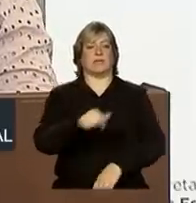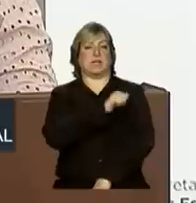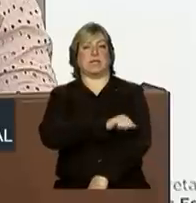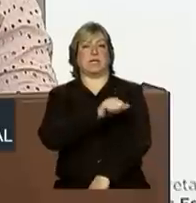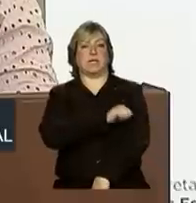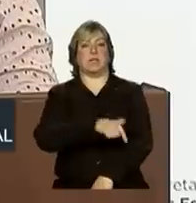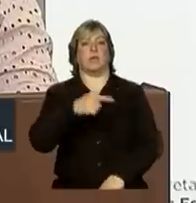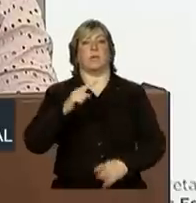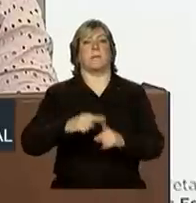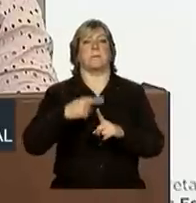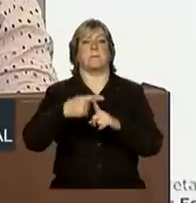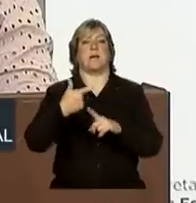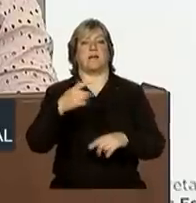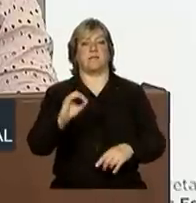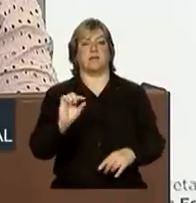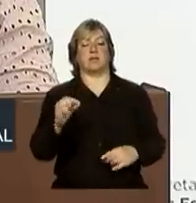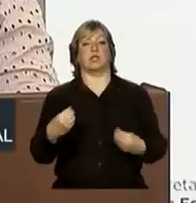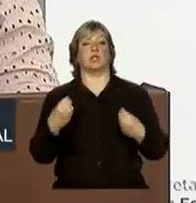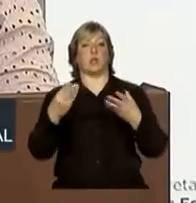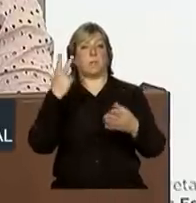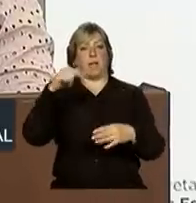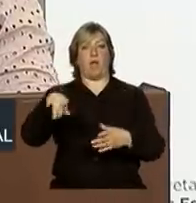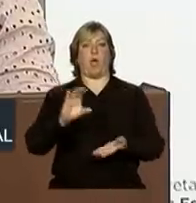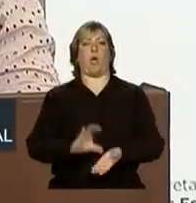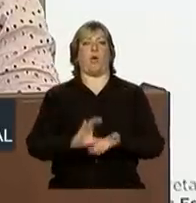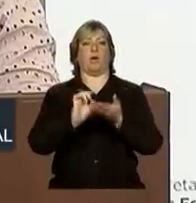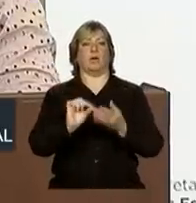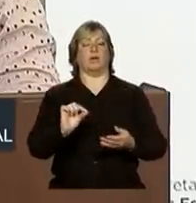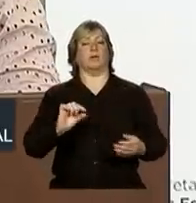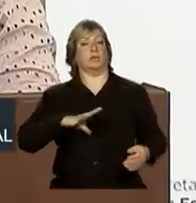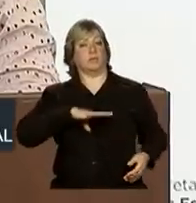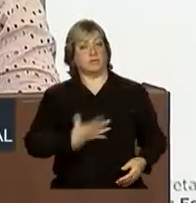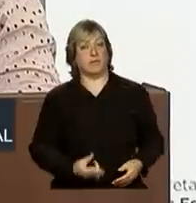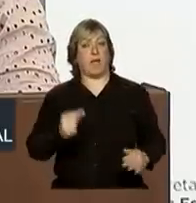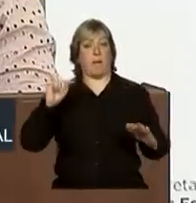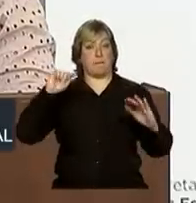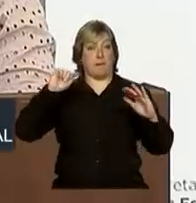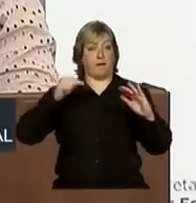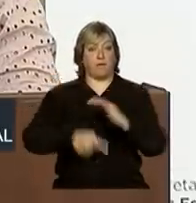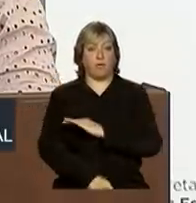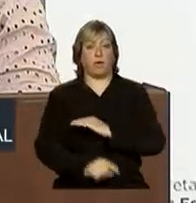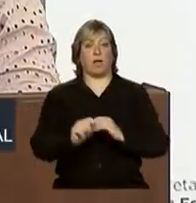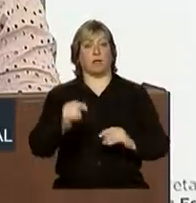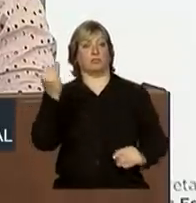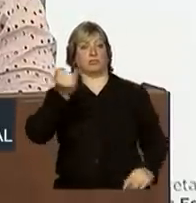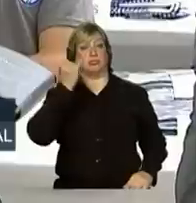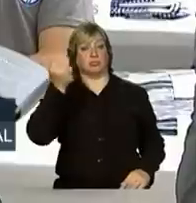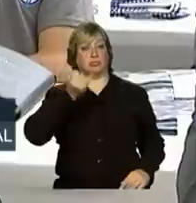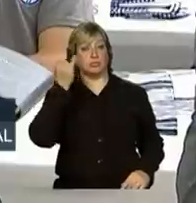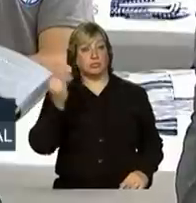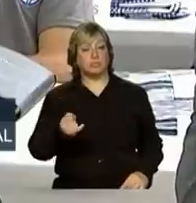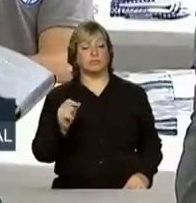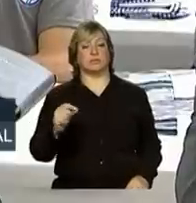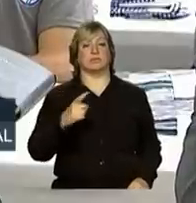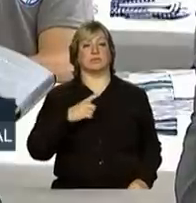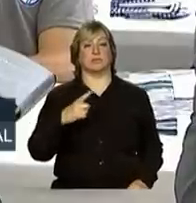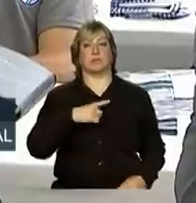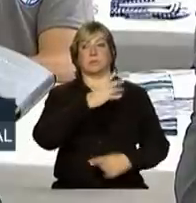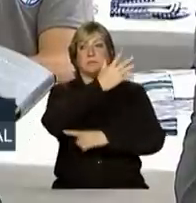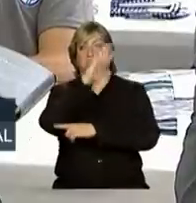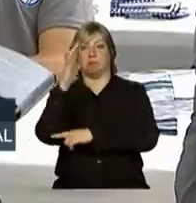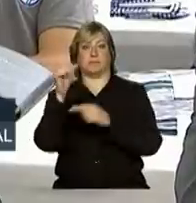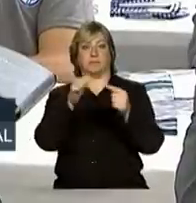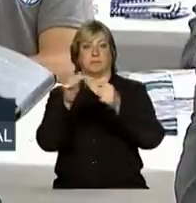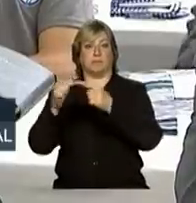trouxe para o Conselho o desafio de aprofundar a importância da dimensão ambiental na